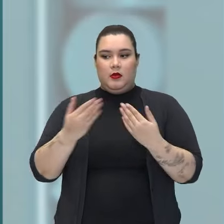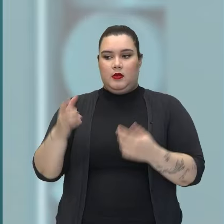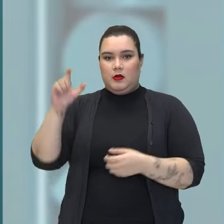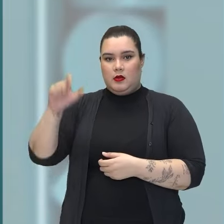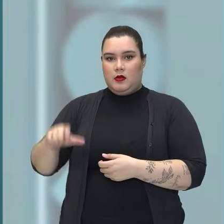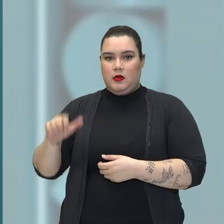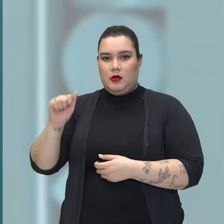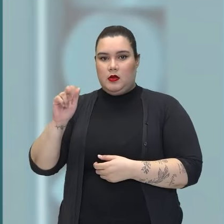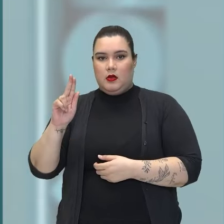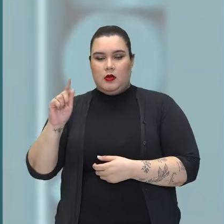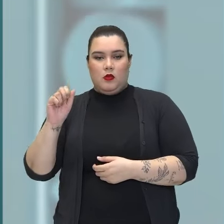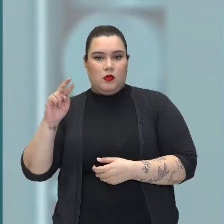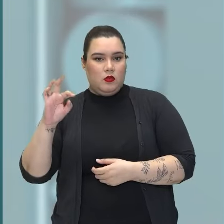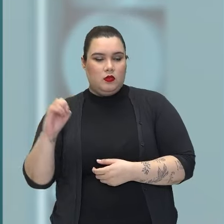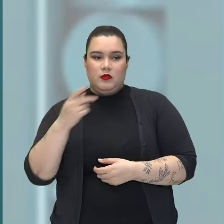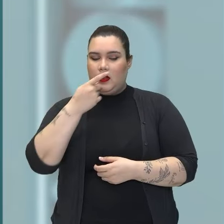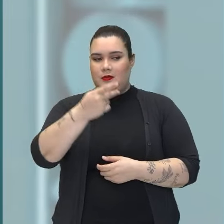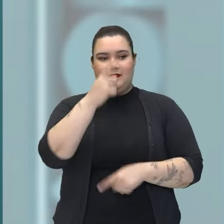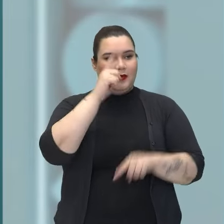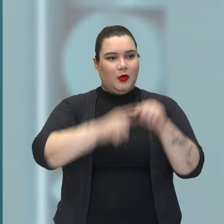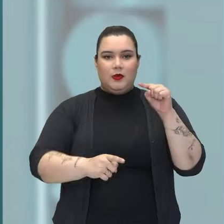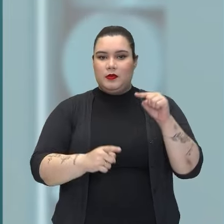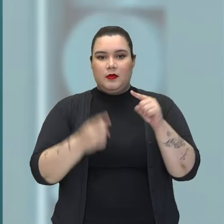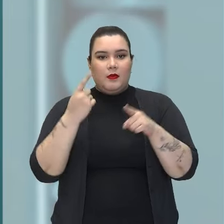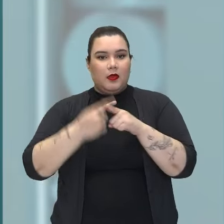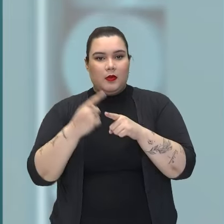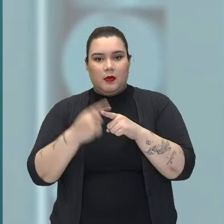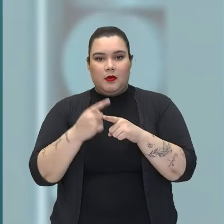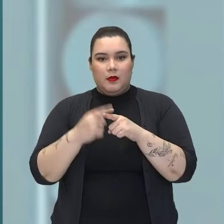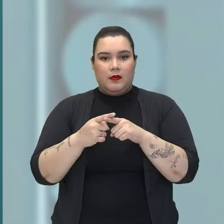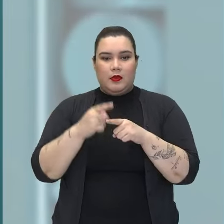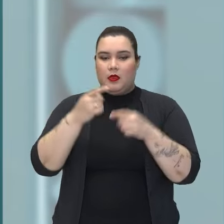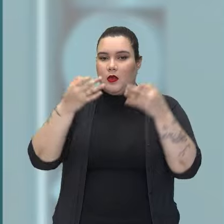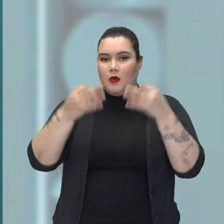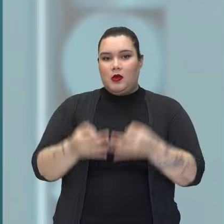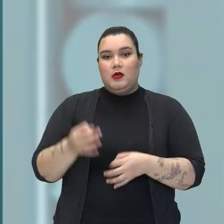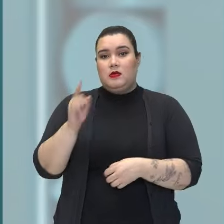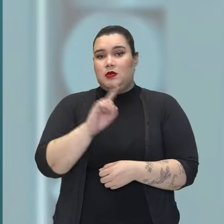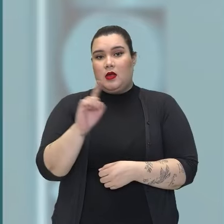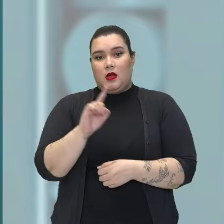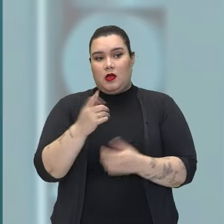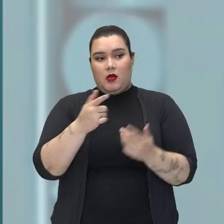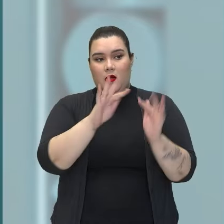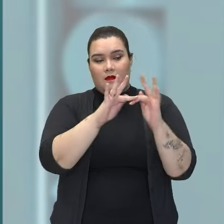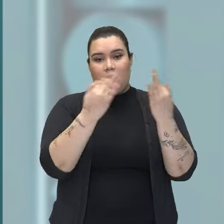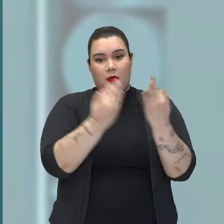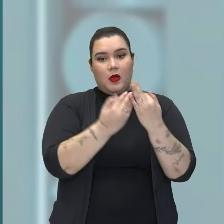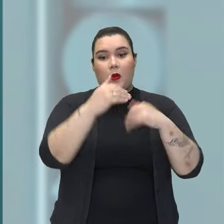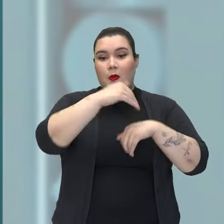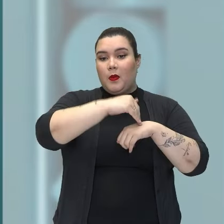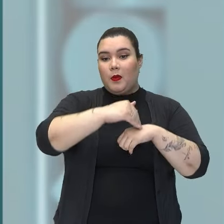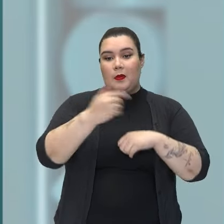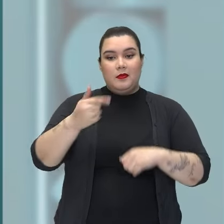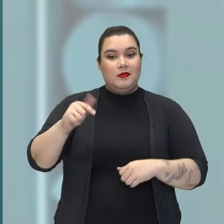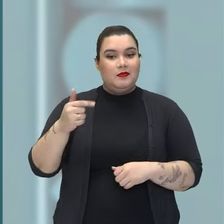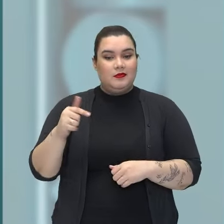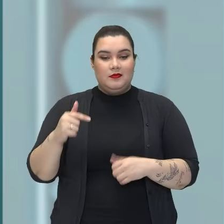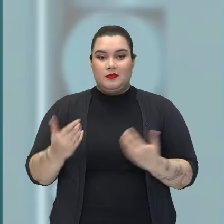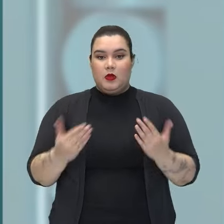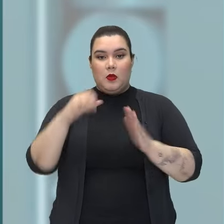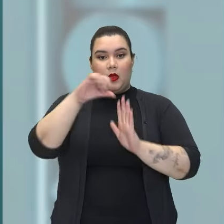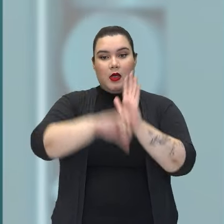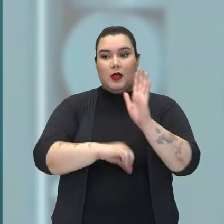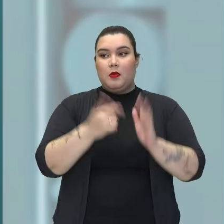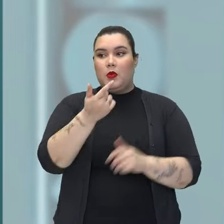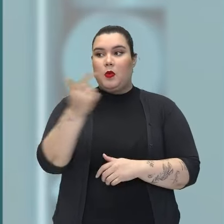diz que não. Por quê? Porque aquilo não era justo, a família não deveria pagar pelos crimes de outra